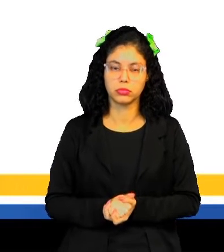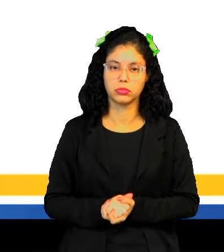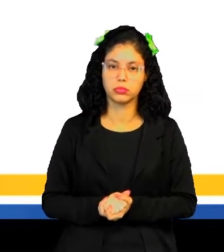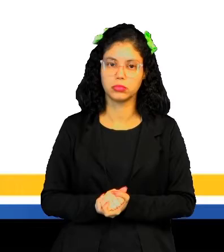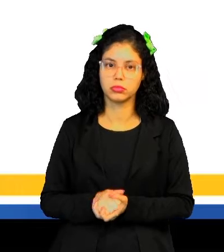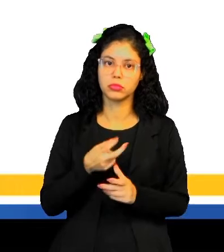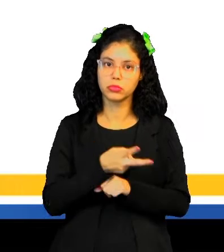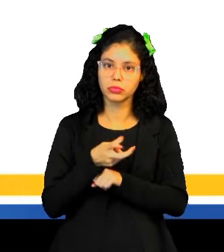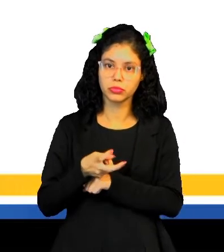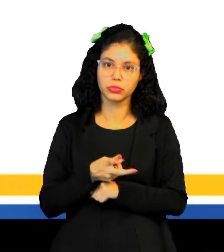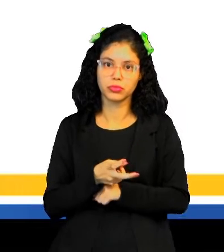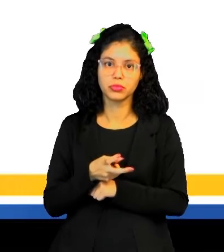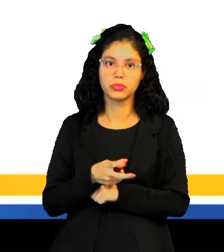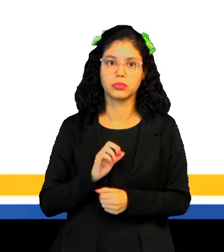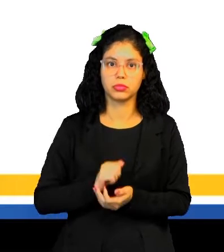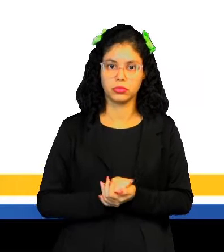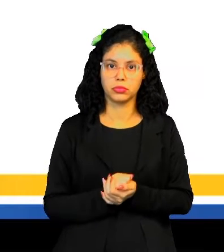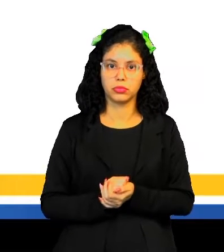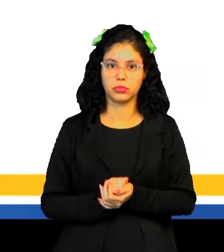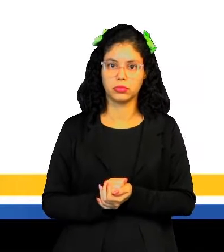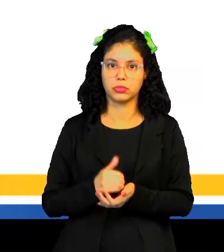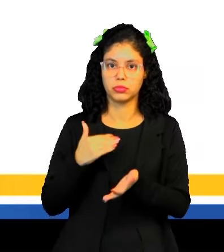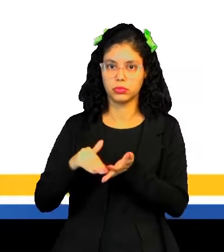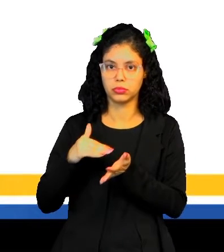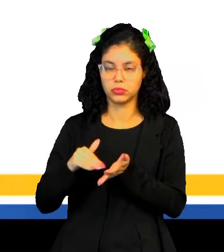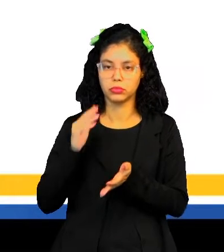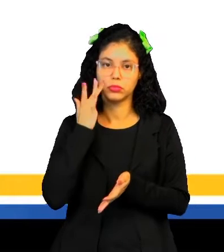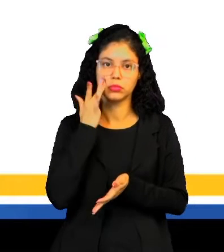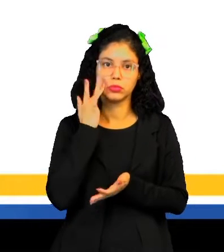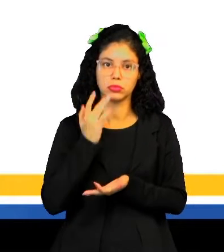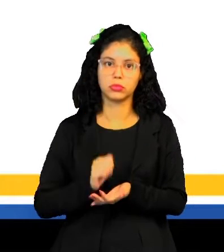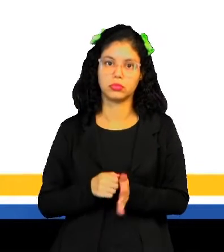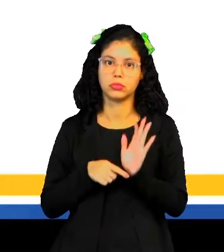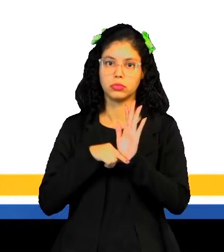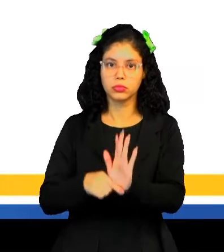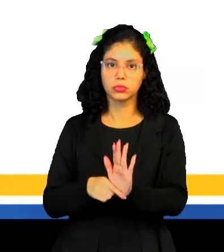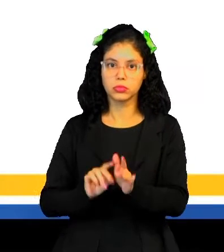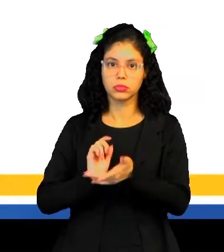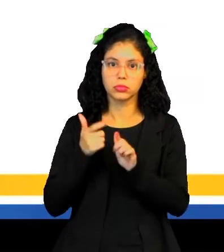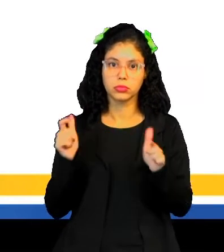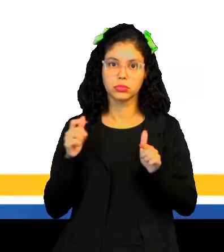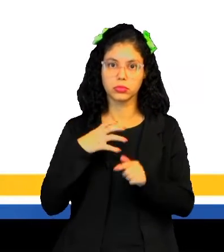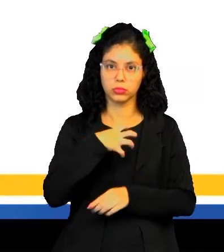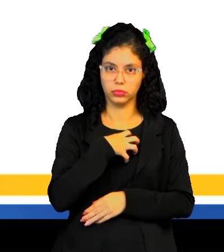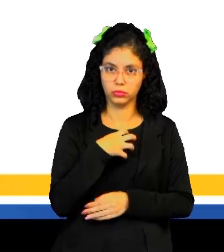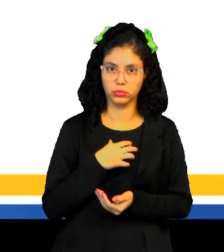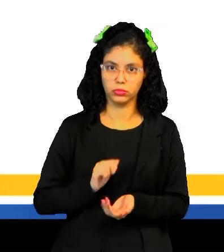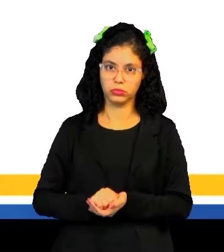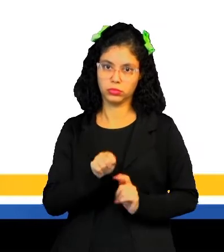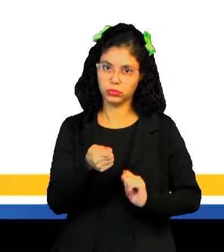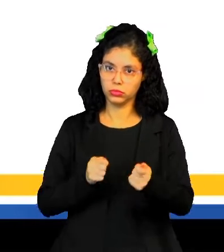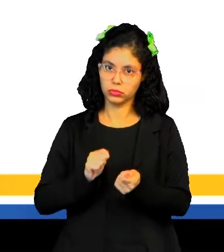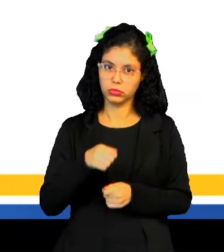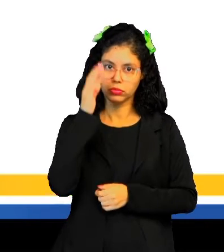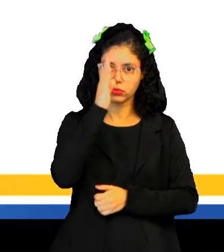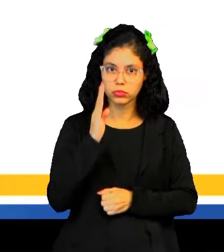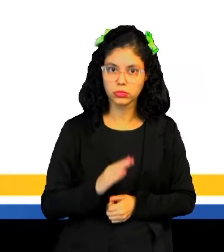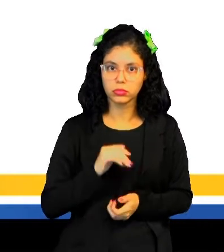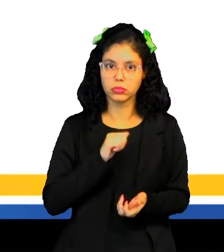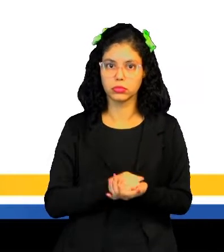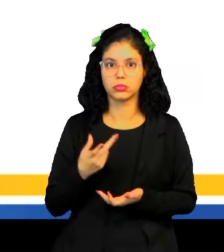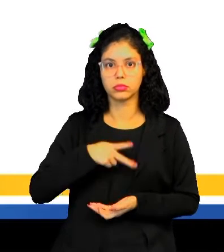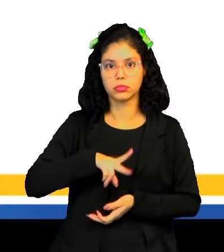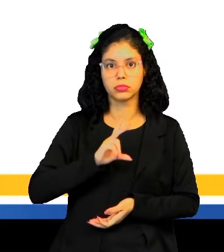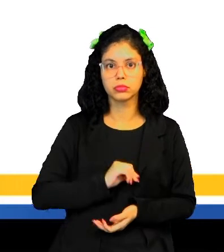A exploração e a administração do ouro. Esse período representou o maior momento de controle do Brasil por Portugal,